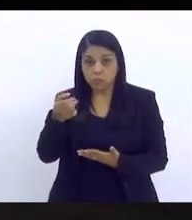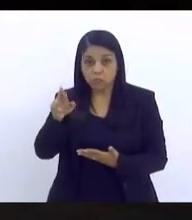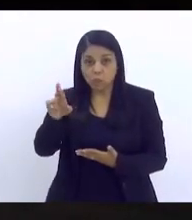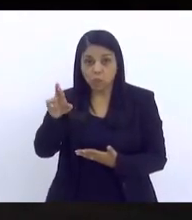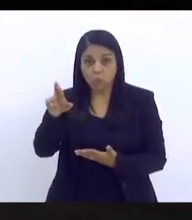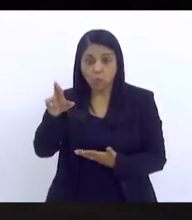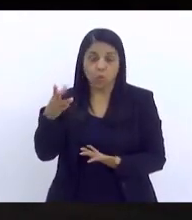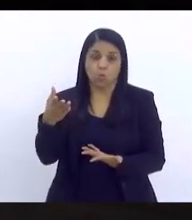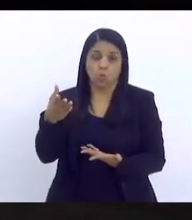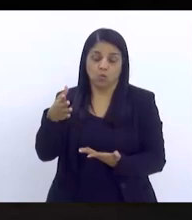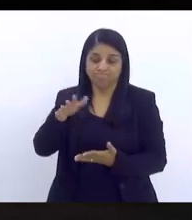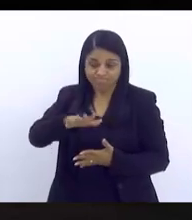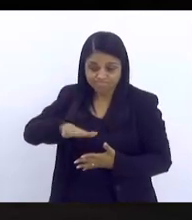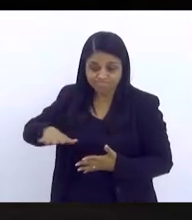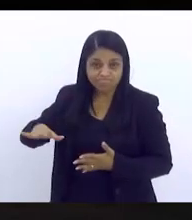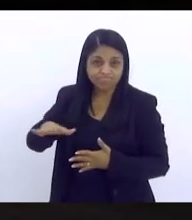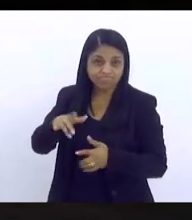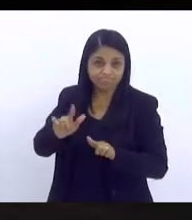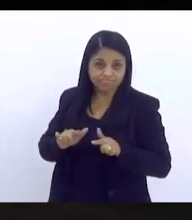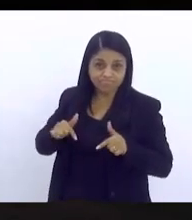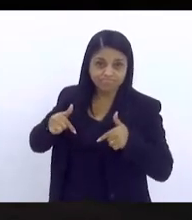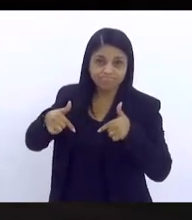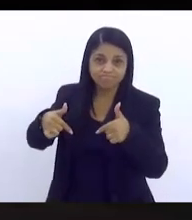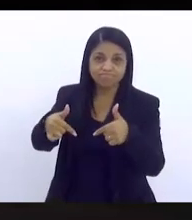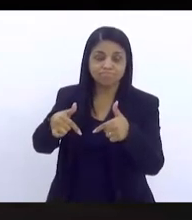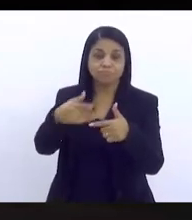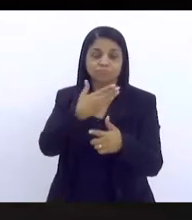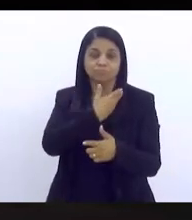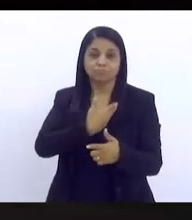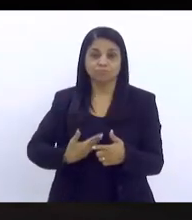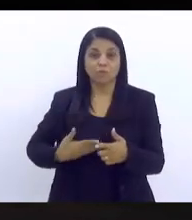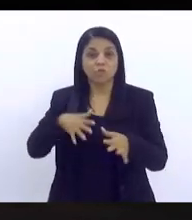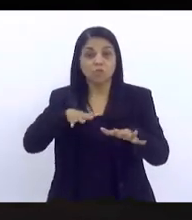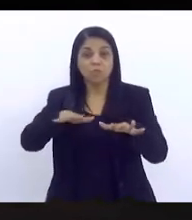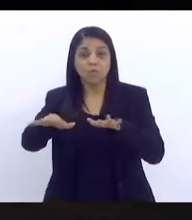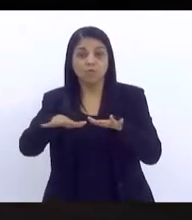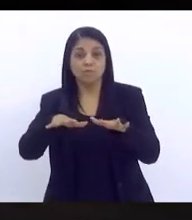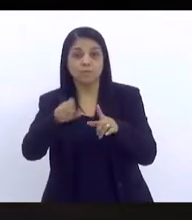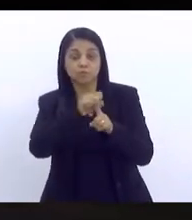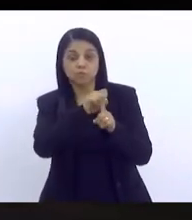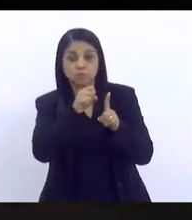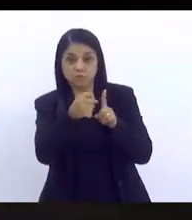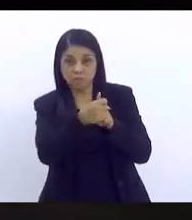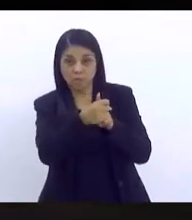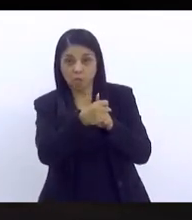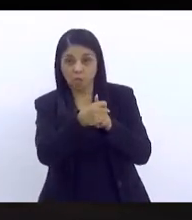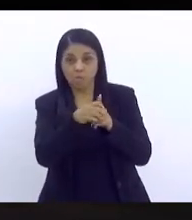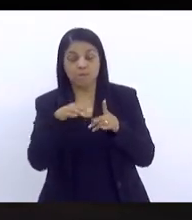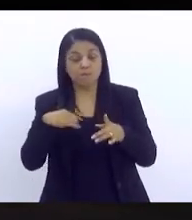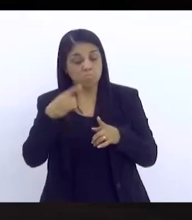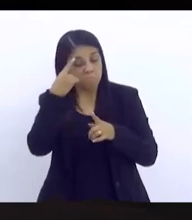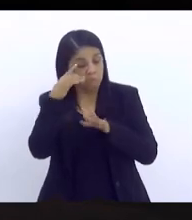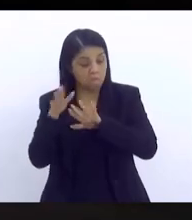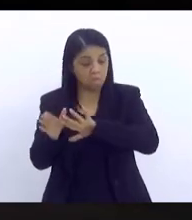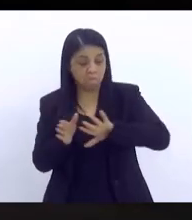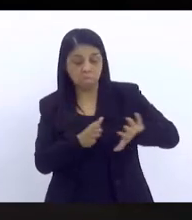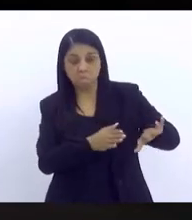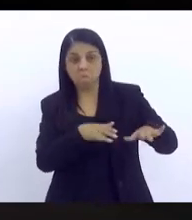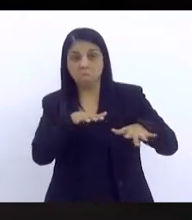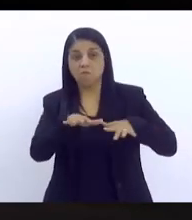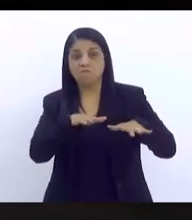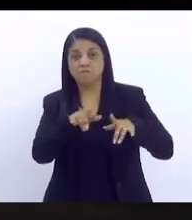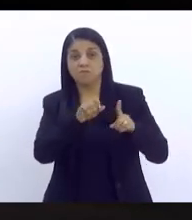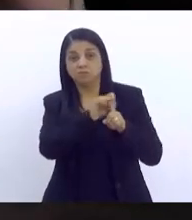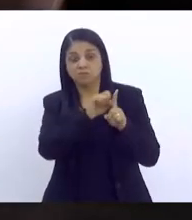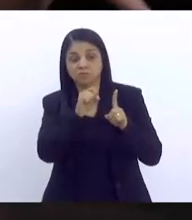atuação pública e dos movimentos sociais. Porque a gente começa também a deixar os movimentos sociais de fora. Quando falamos em